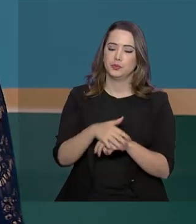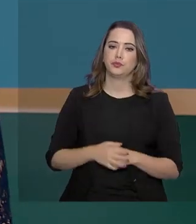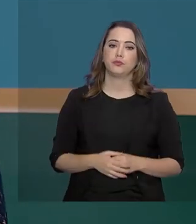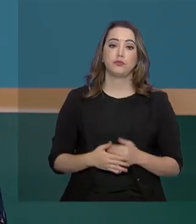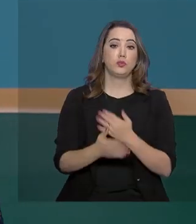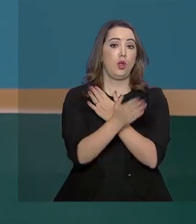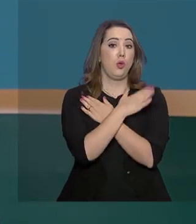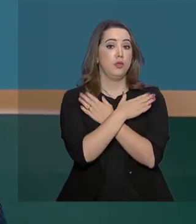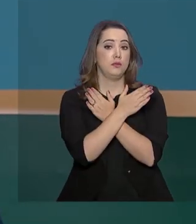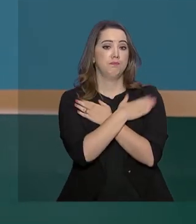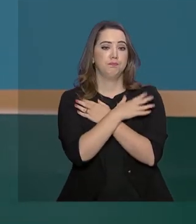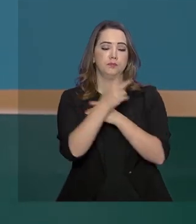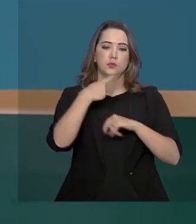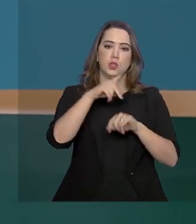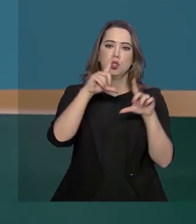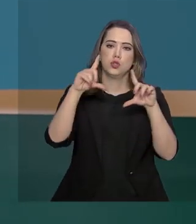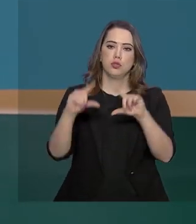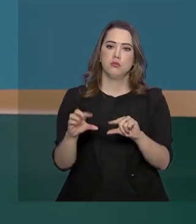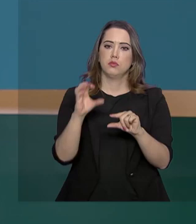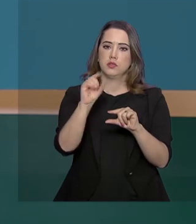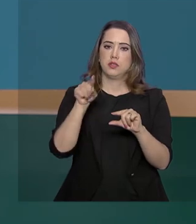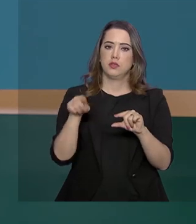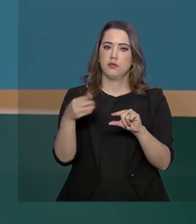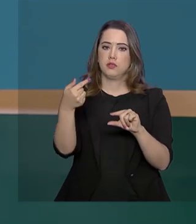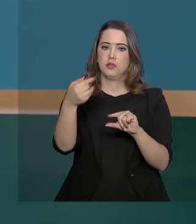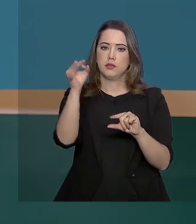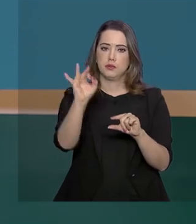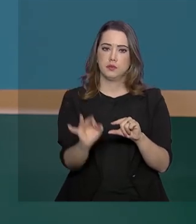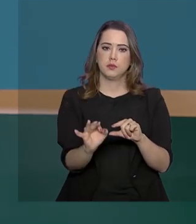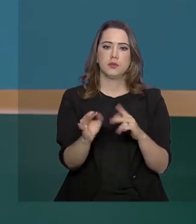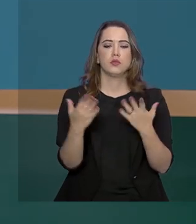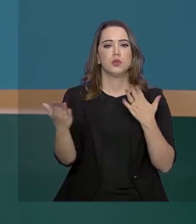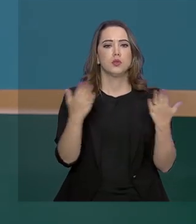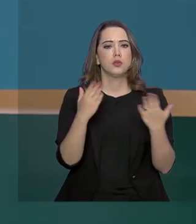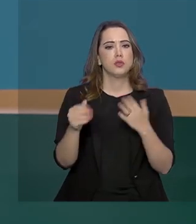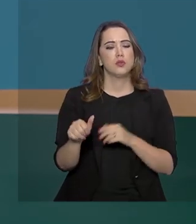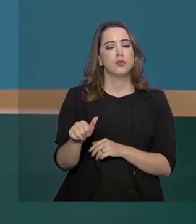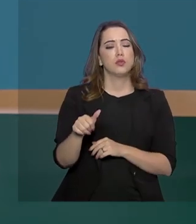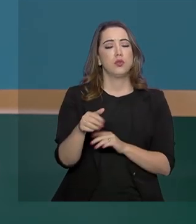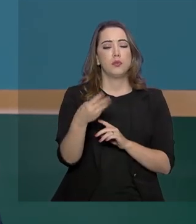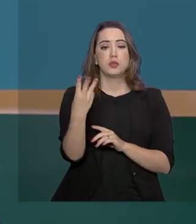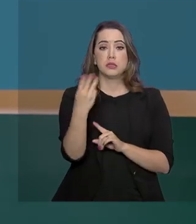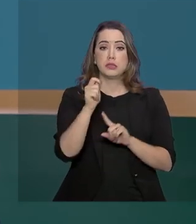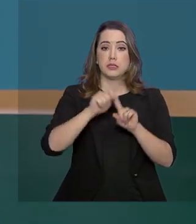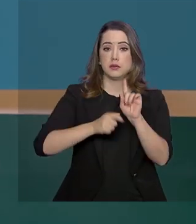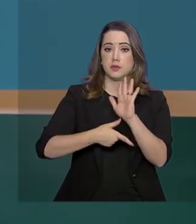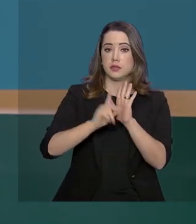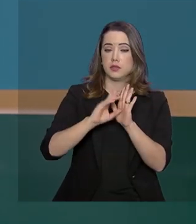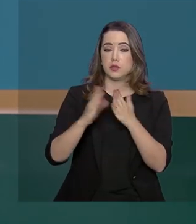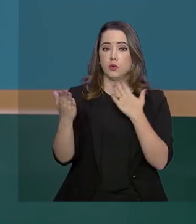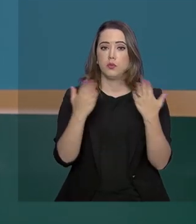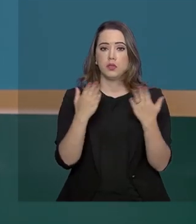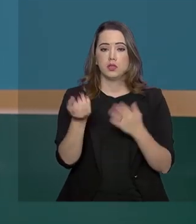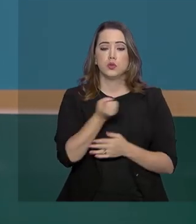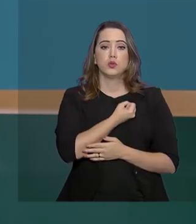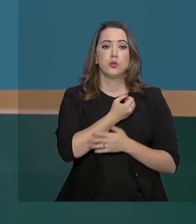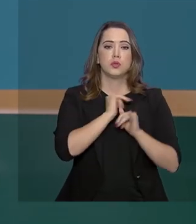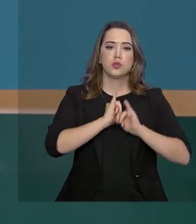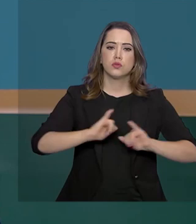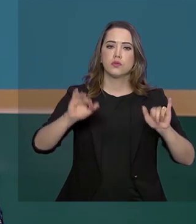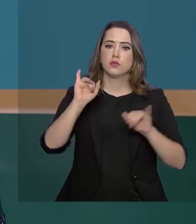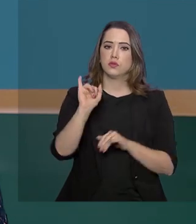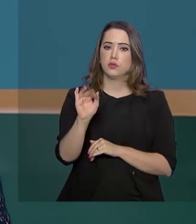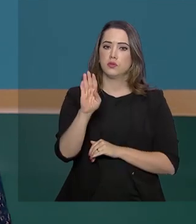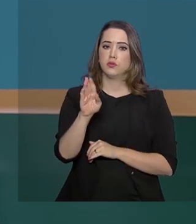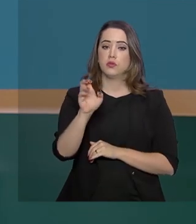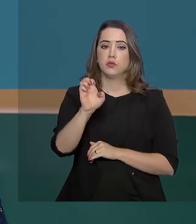desemprego no país teve queda de 0,7 ponto percentual em relação ao trimestre anterior, segundo dados divulgados hoje